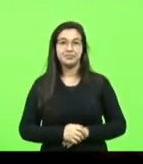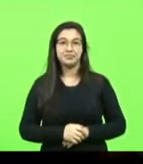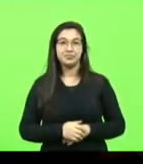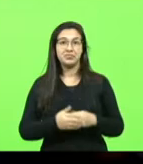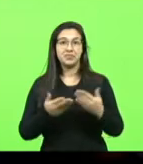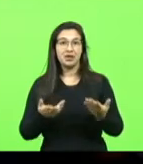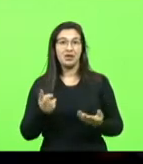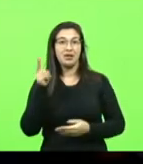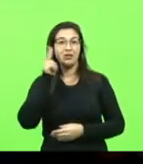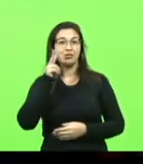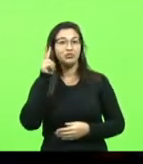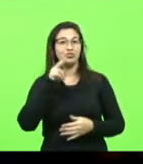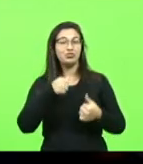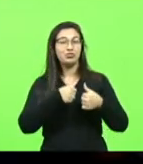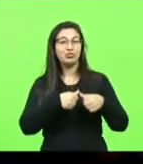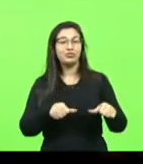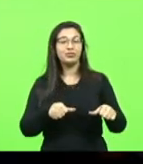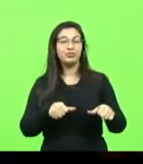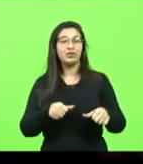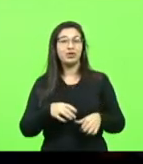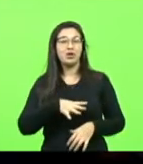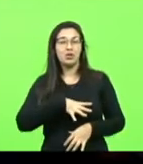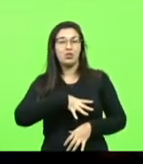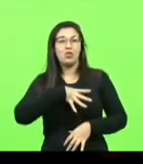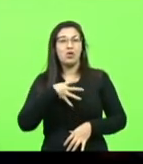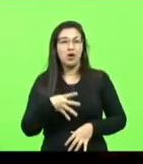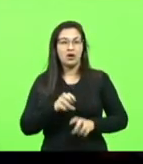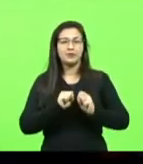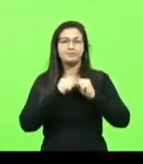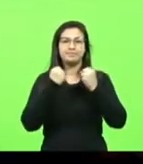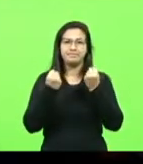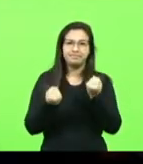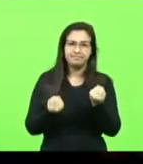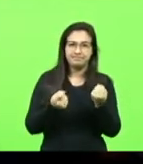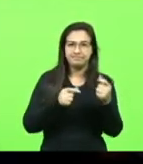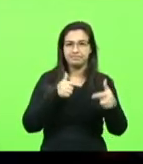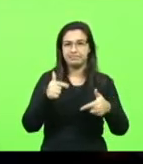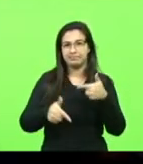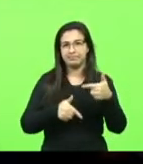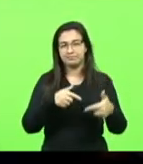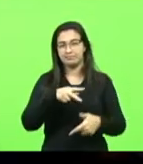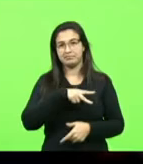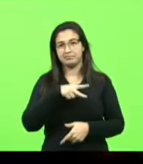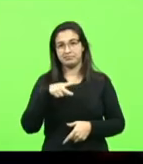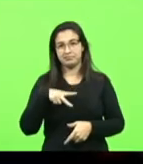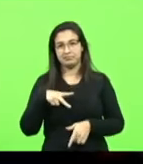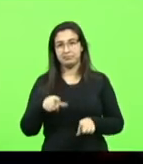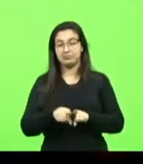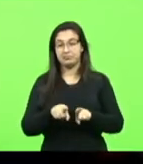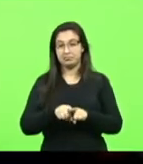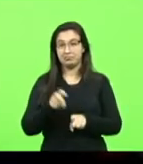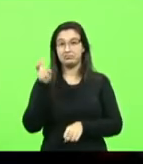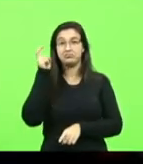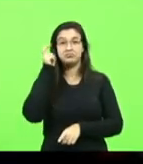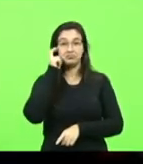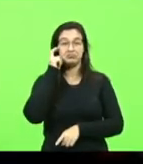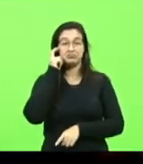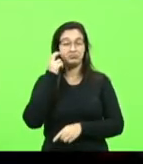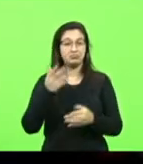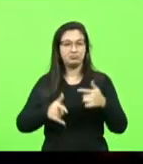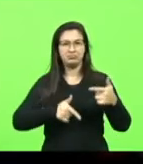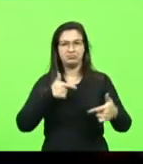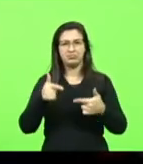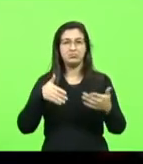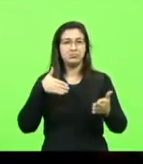e dedicação ao serviço público, sobretudo às causas da educação e da cultura, pelas quais trabalhou até duas